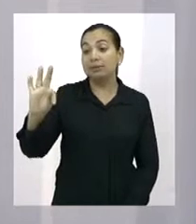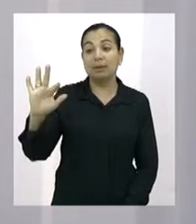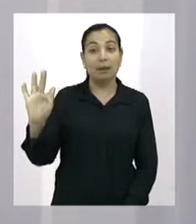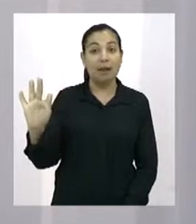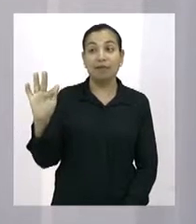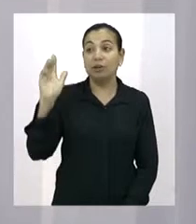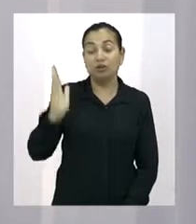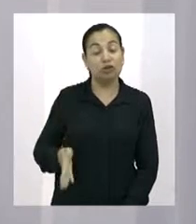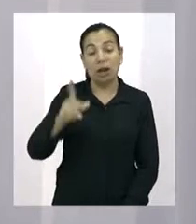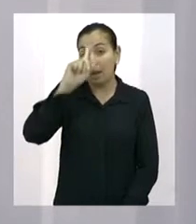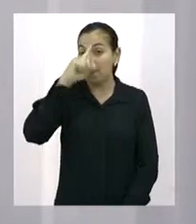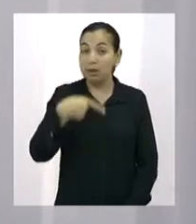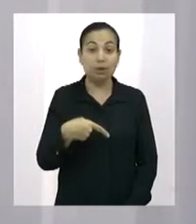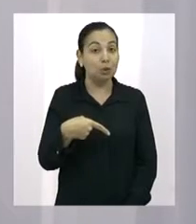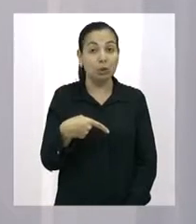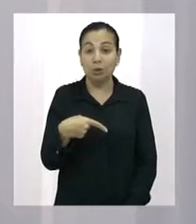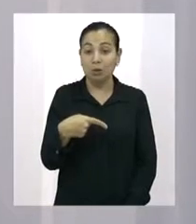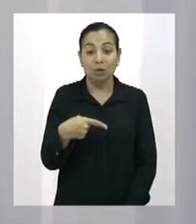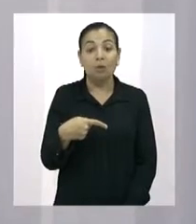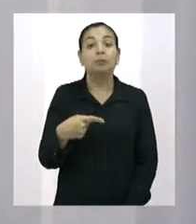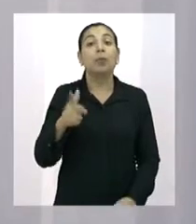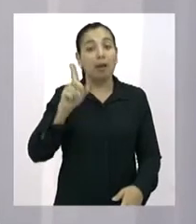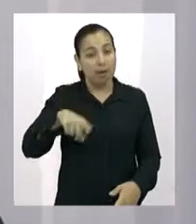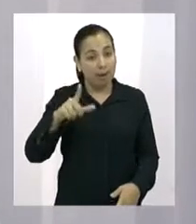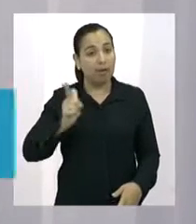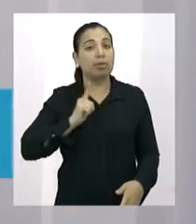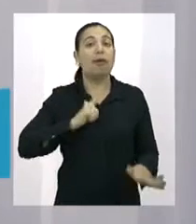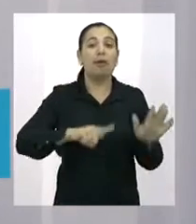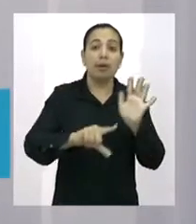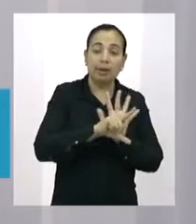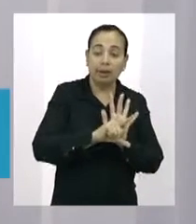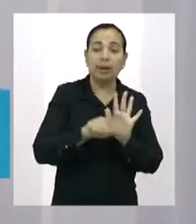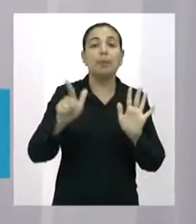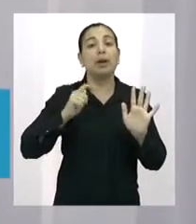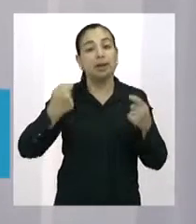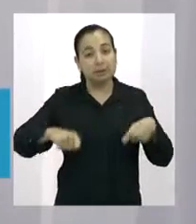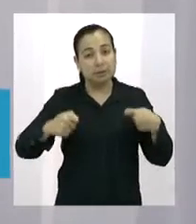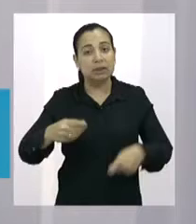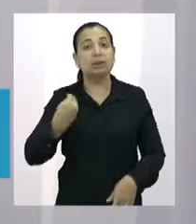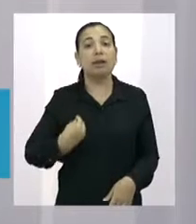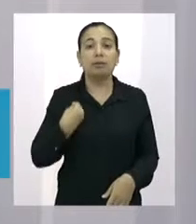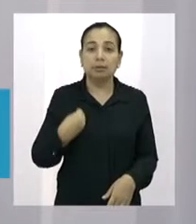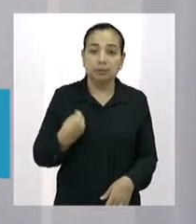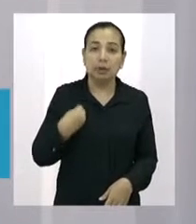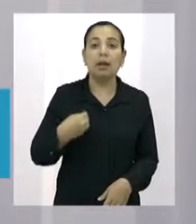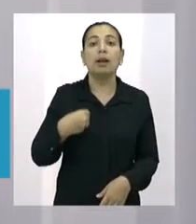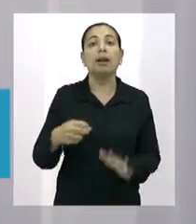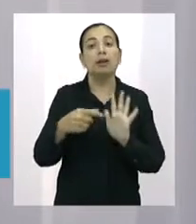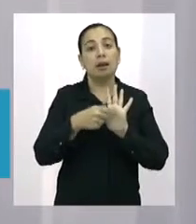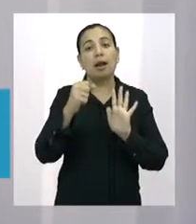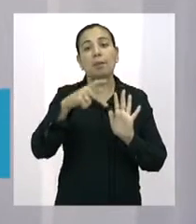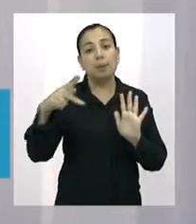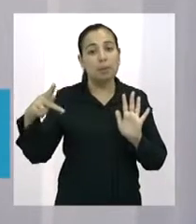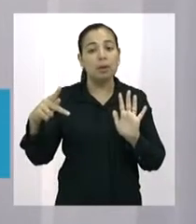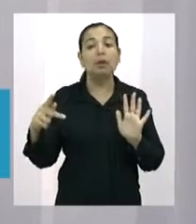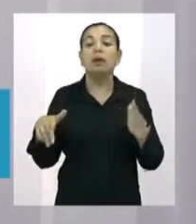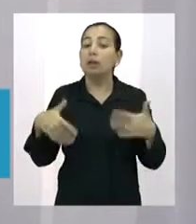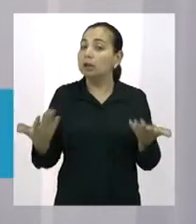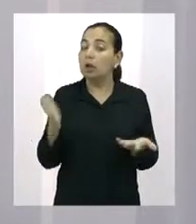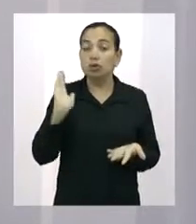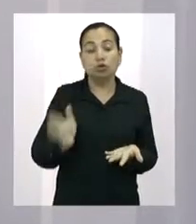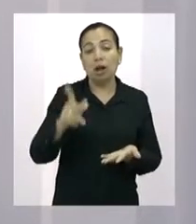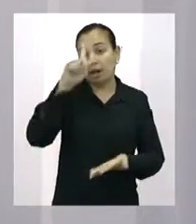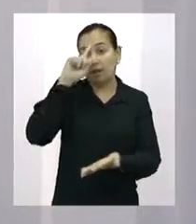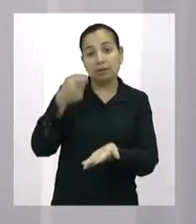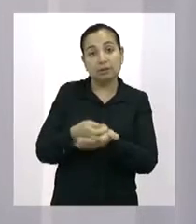determinou que é legal e que tem que funcionar e que a Prefeitura não pode legislar sobre essa matéria. Então, já foi decidido